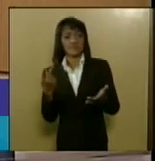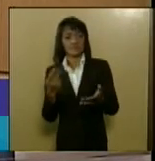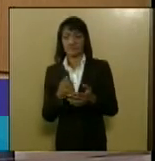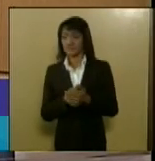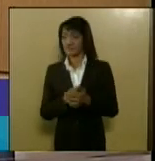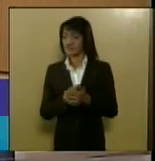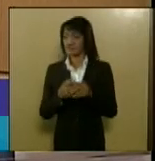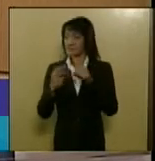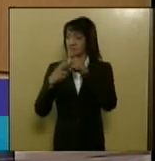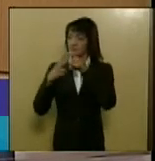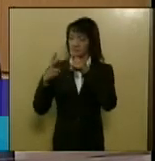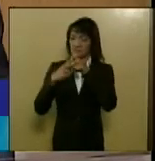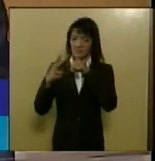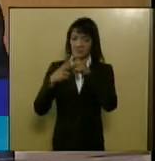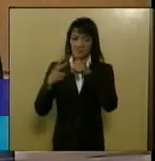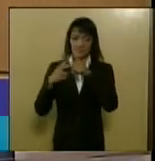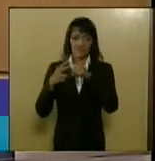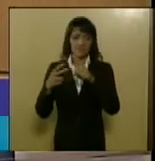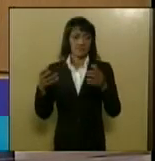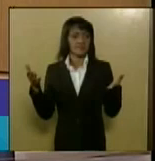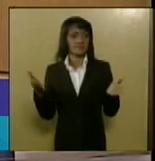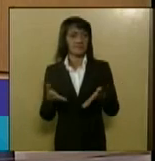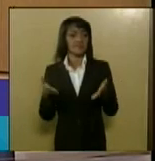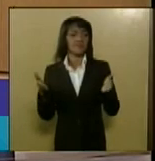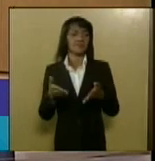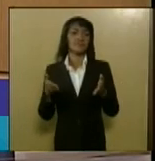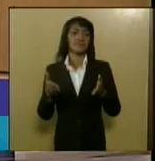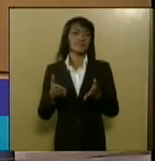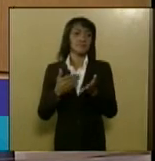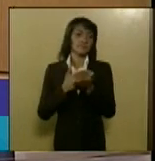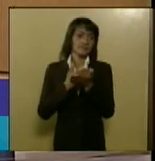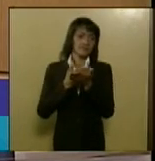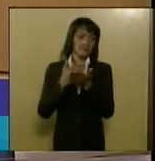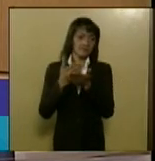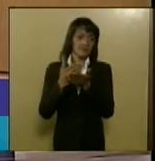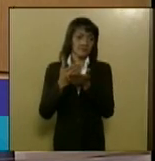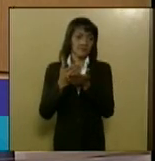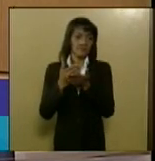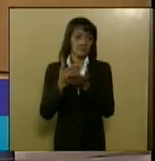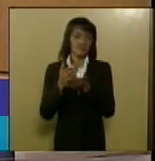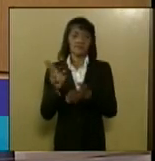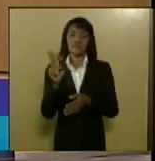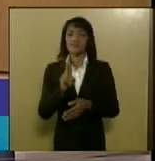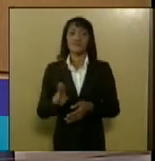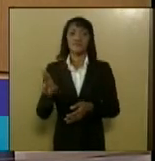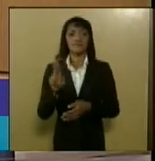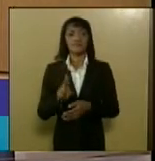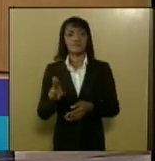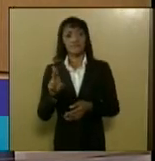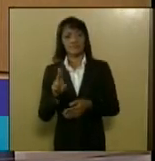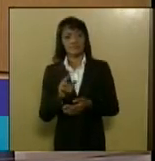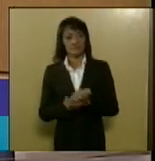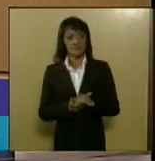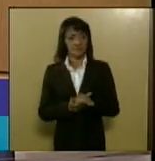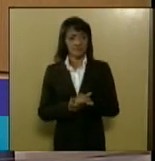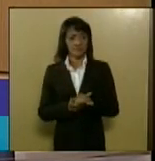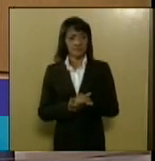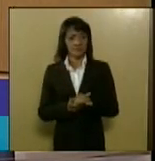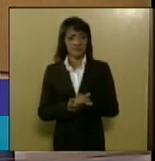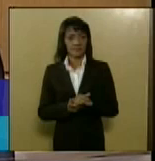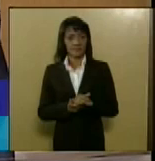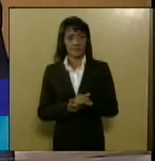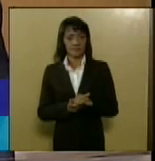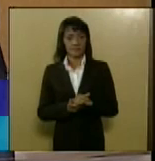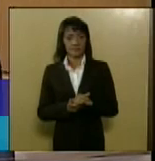cigarro eletrônico que hoje começou a ser utilizado como se fosse um mecanismo para facilitar